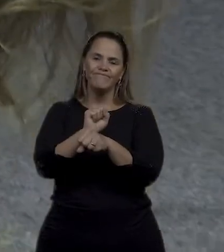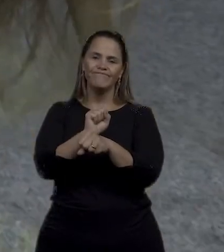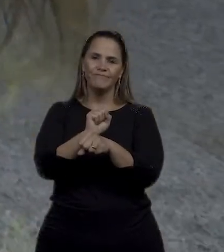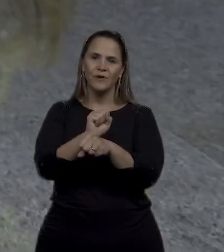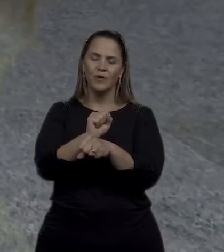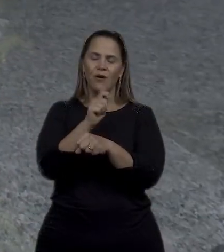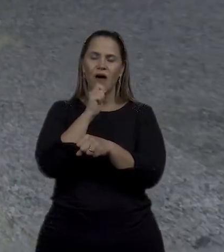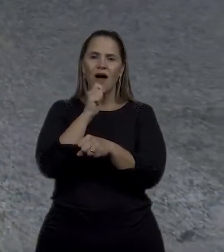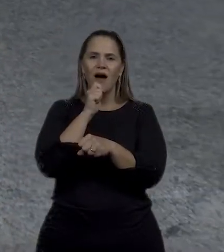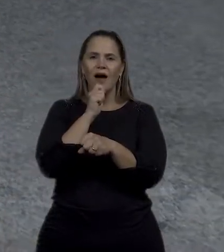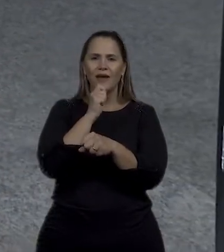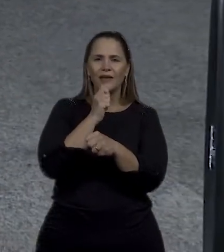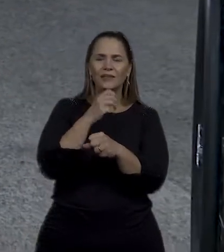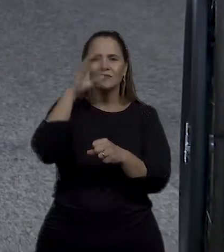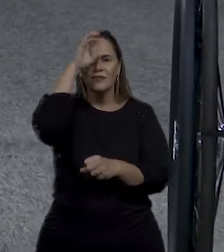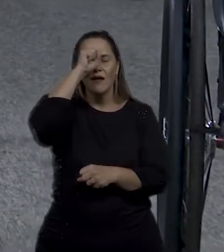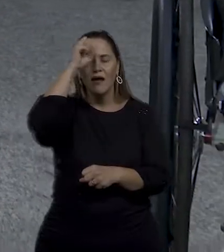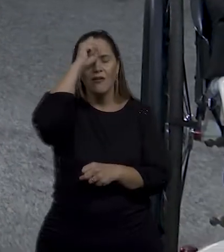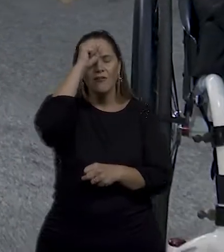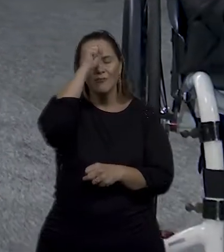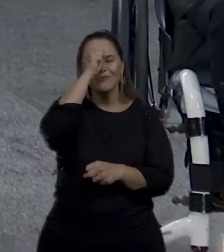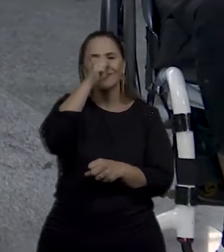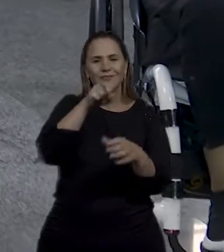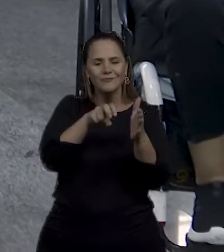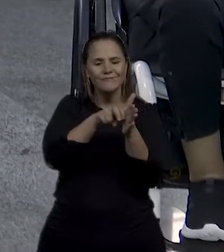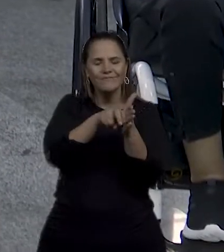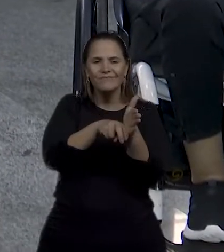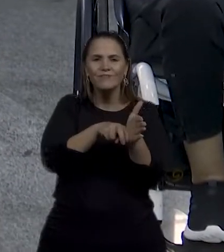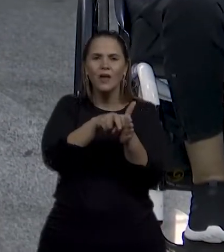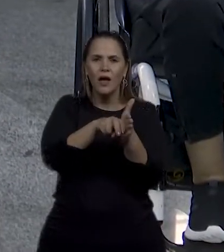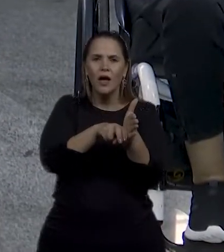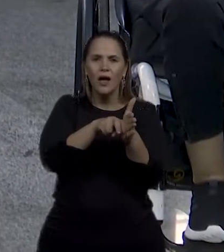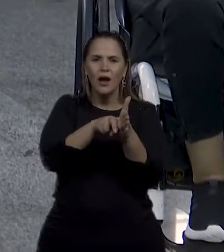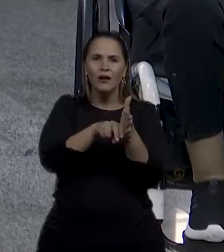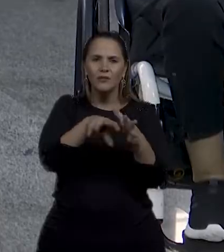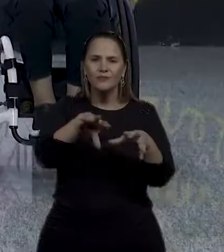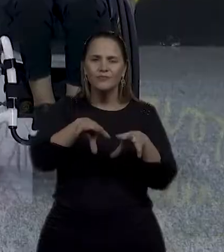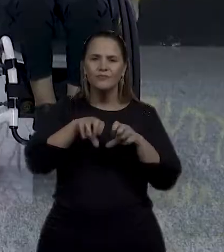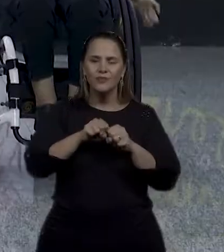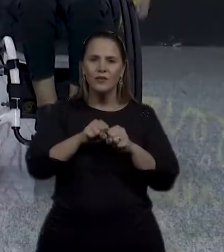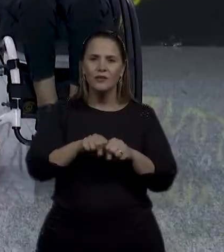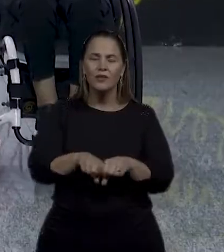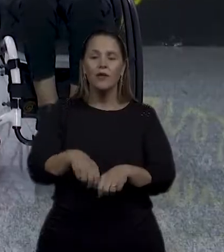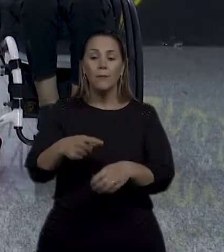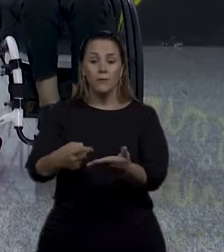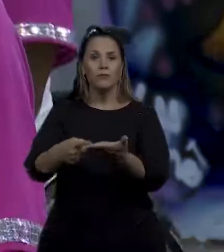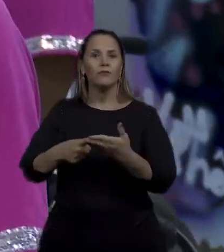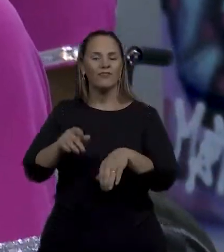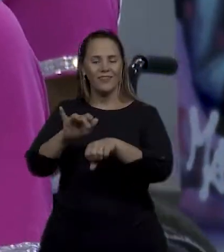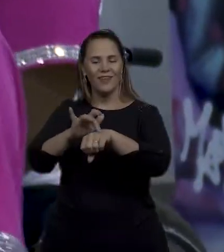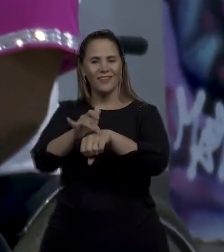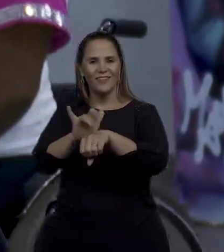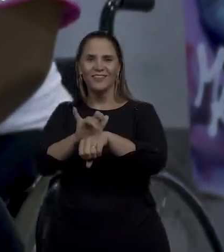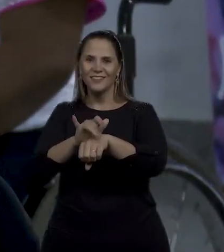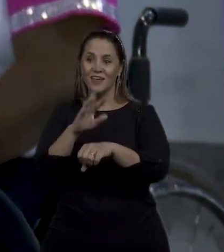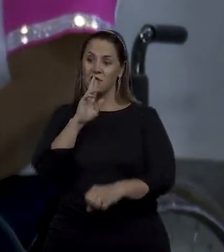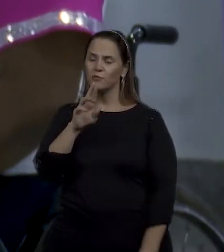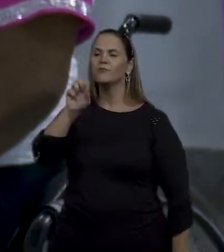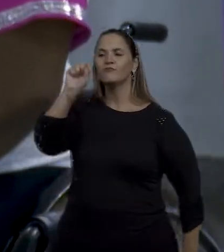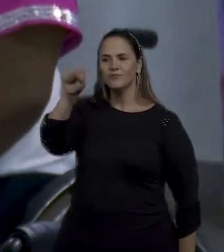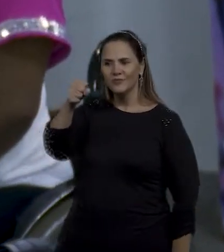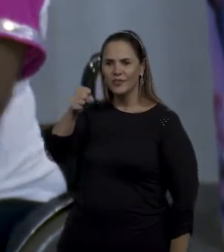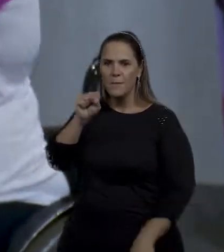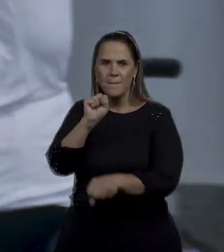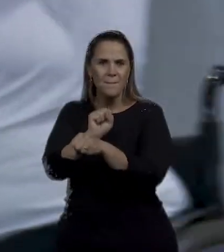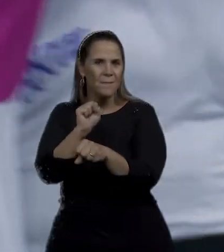estava aprendendo a conviver com a cadeira de rodas quando foi convidada a dançar. Ela disse sim e não parou mais.